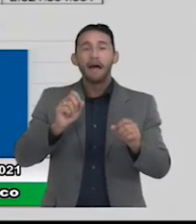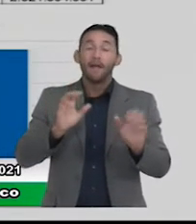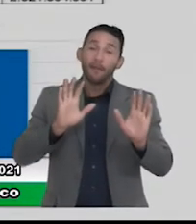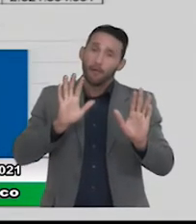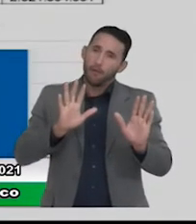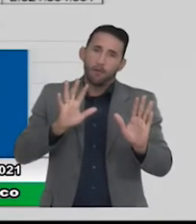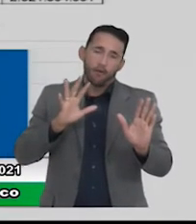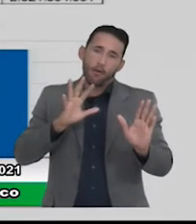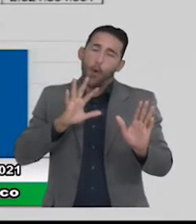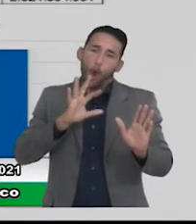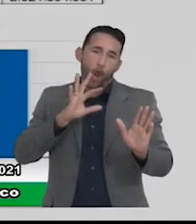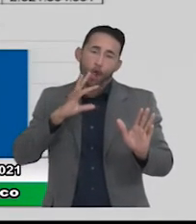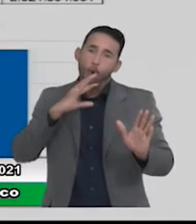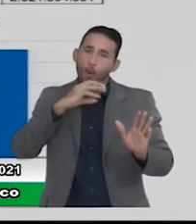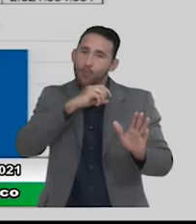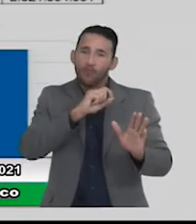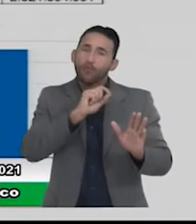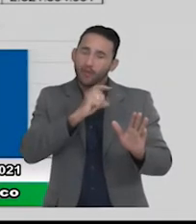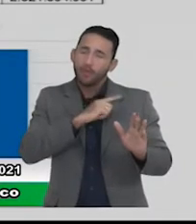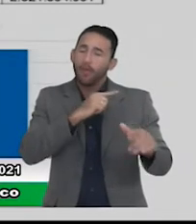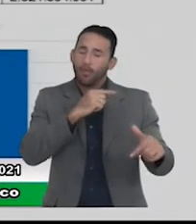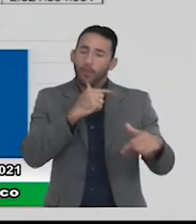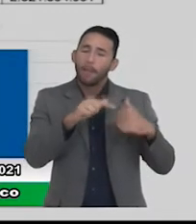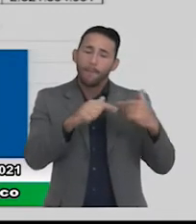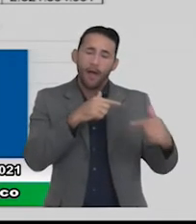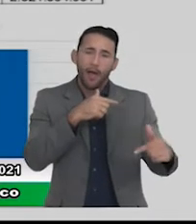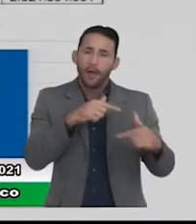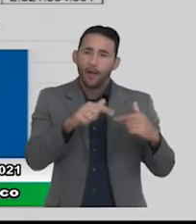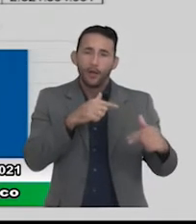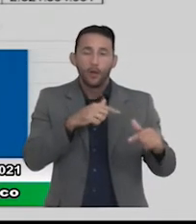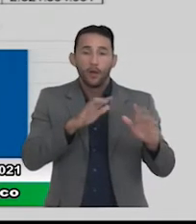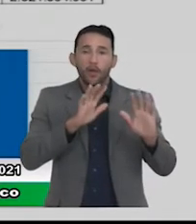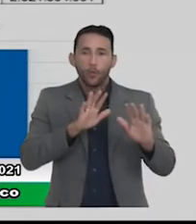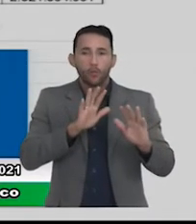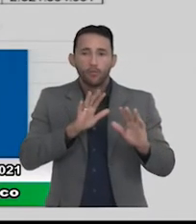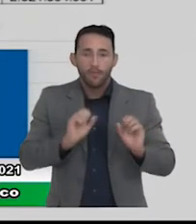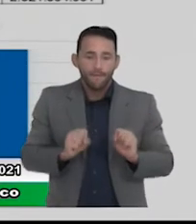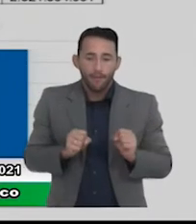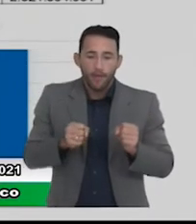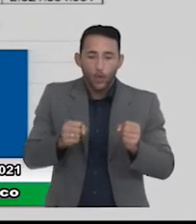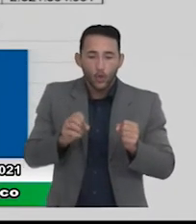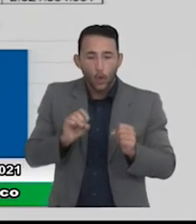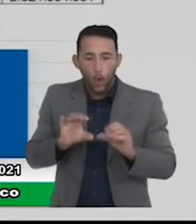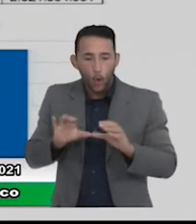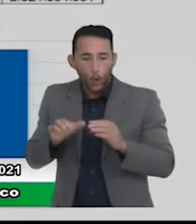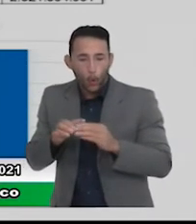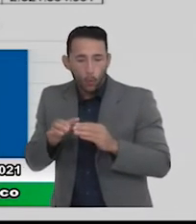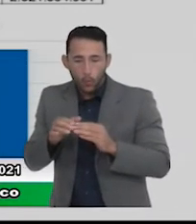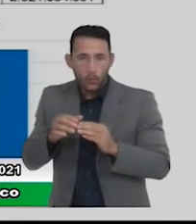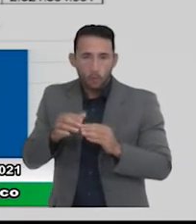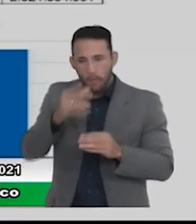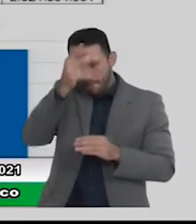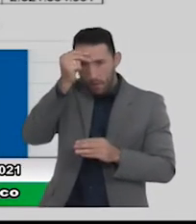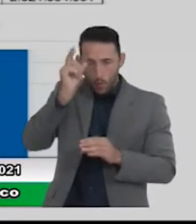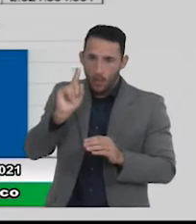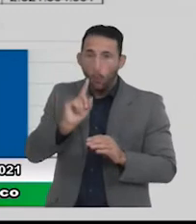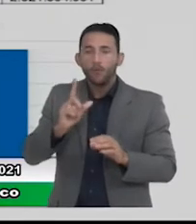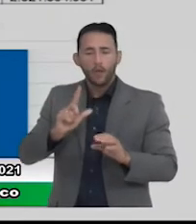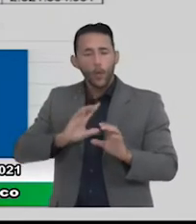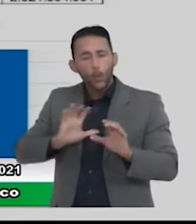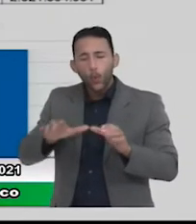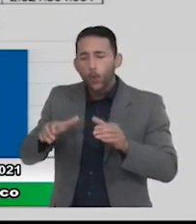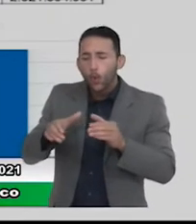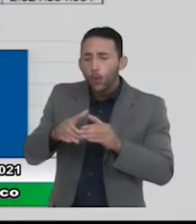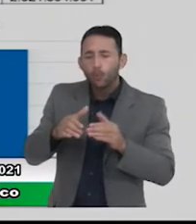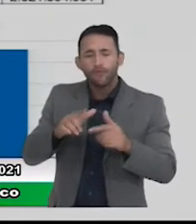com todo um trabalho eu não estou defendendo só os de carreira mas toda a equipe técnica os legisladores também então foi um trabalho muito em conjunto